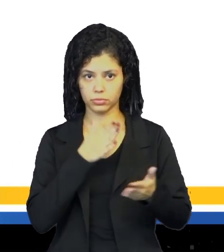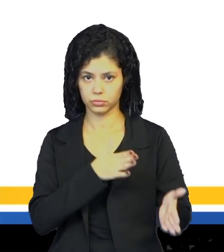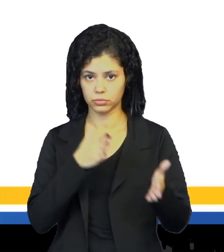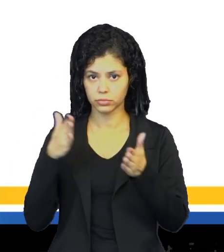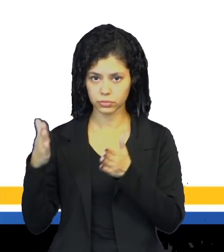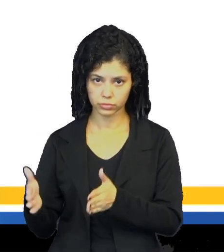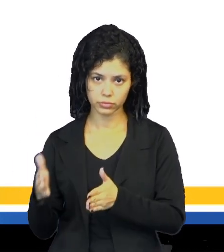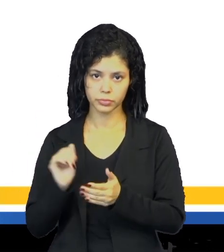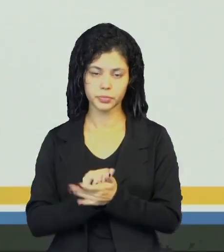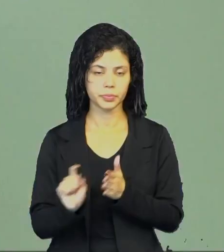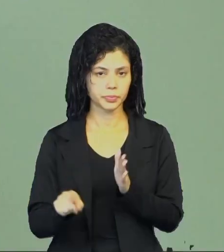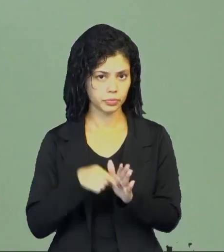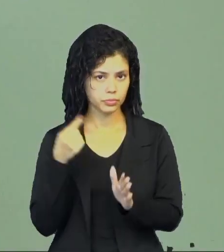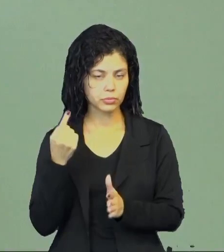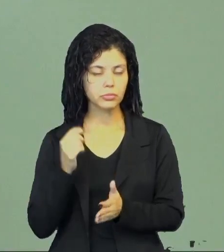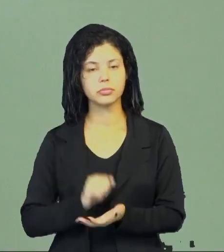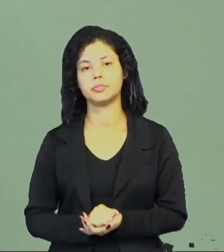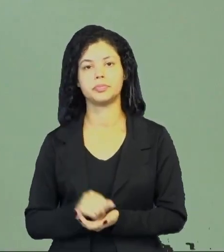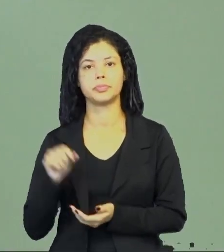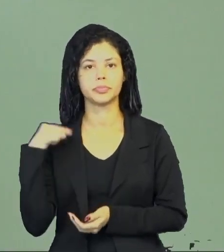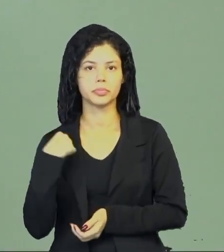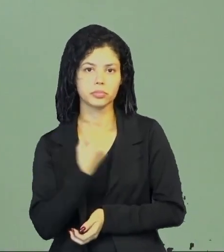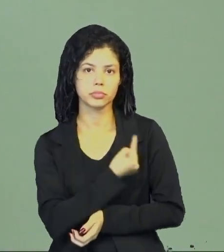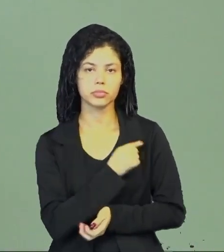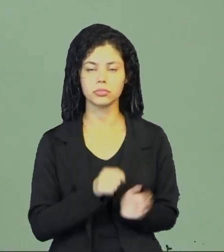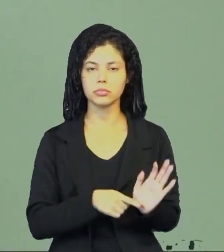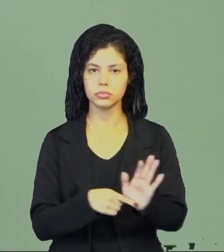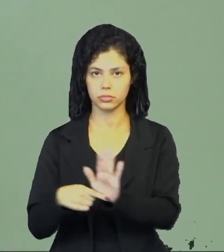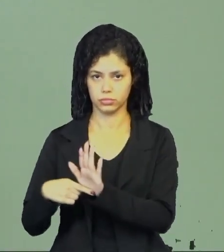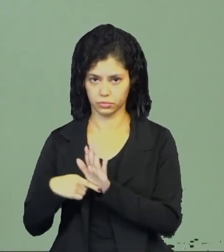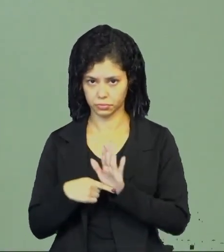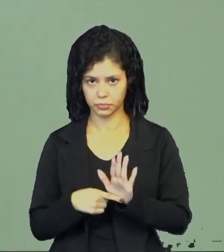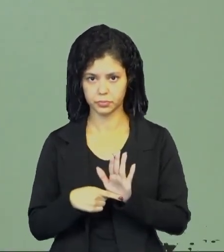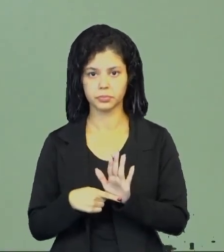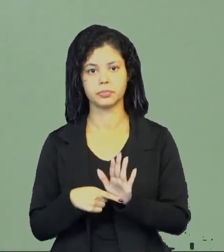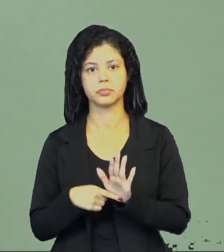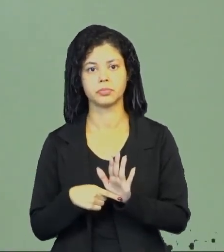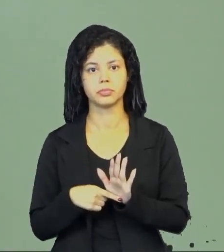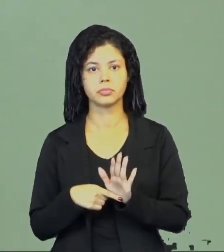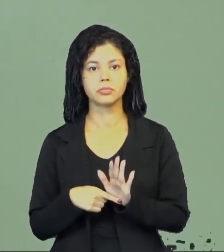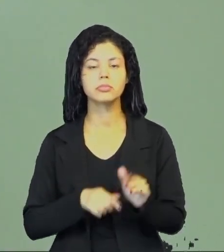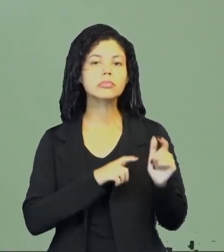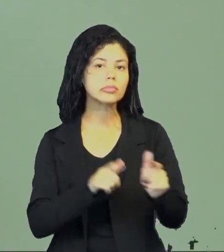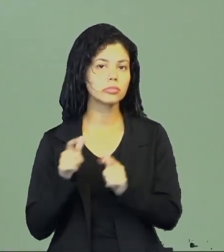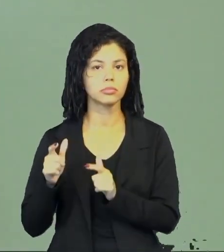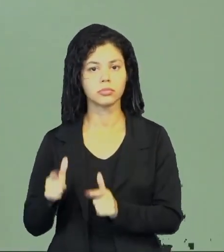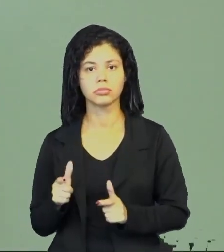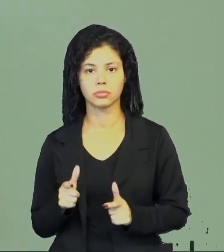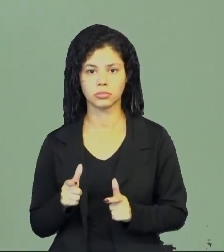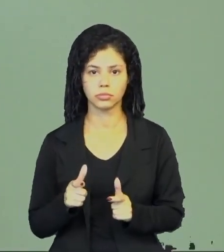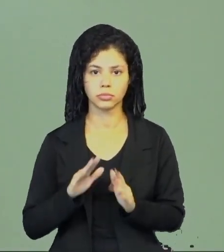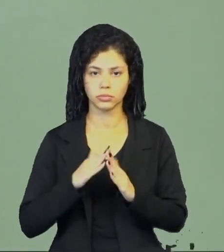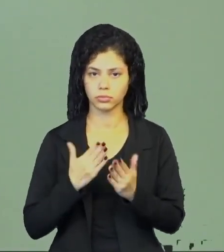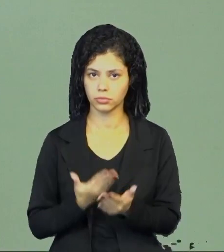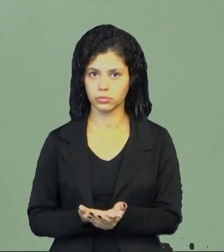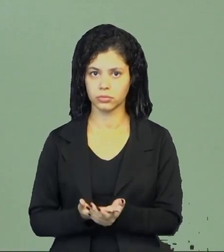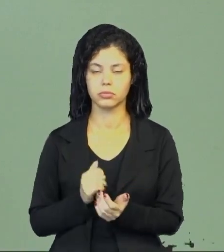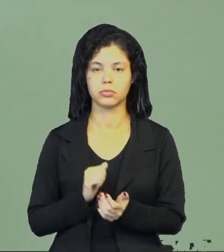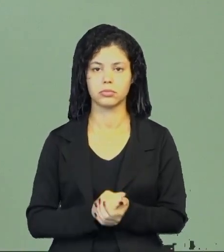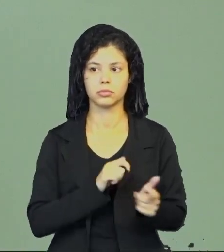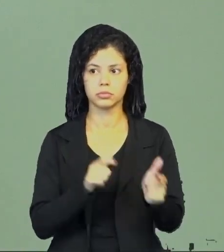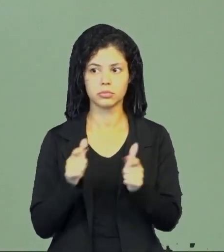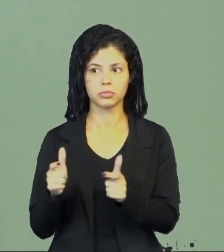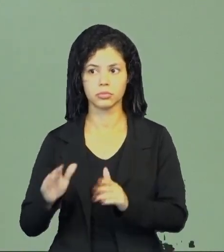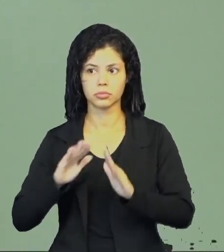escola, nós, primeiramente, né, a gente se refere ao espaço escolar, né, aos ambientes